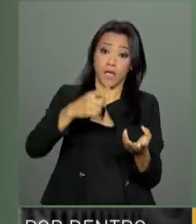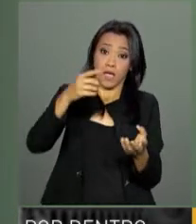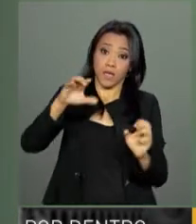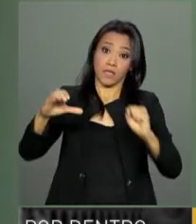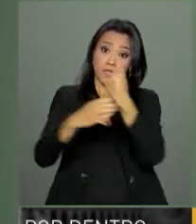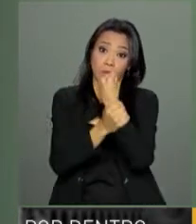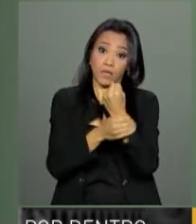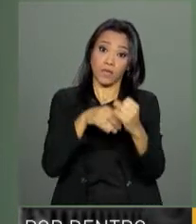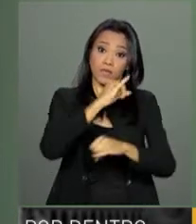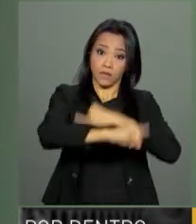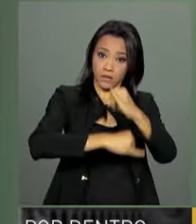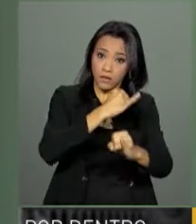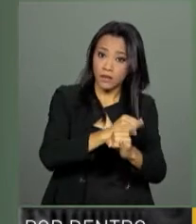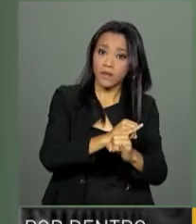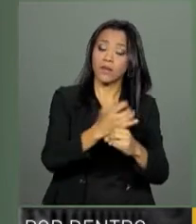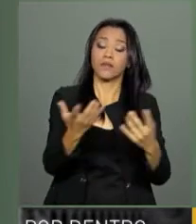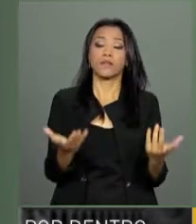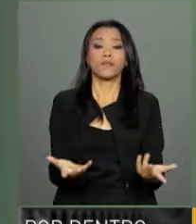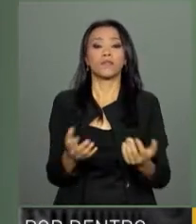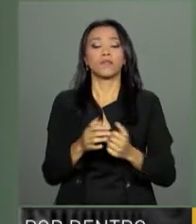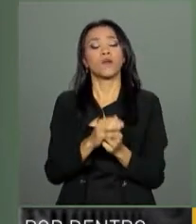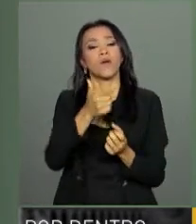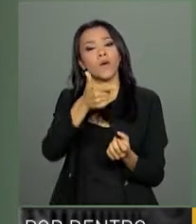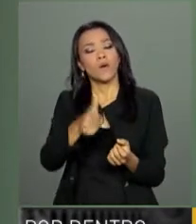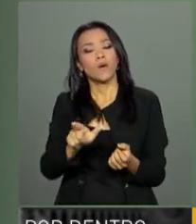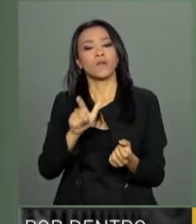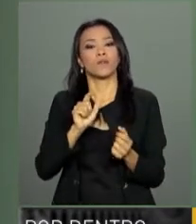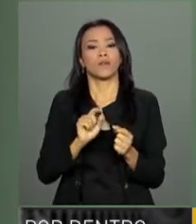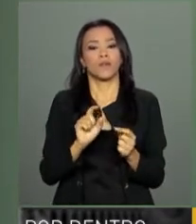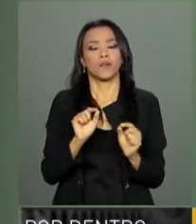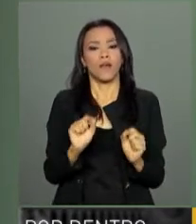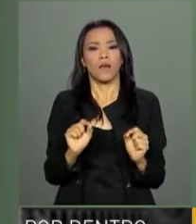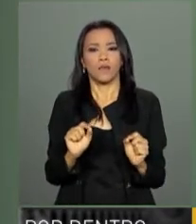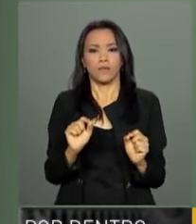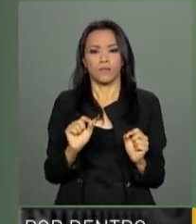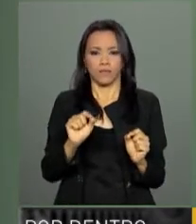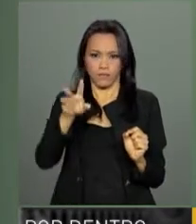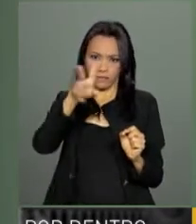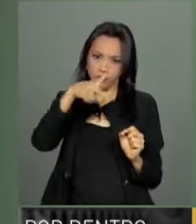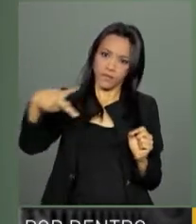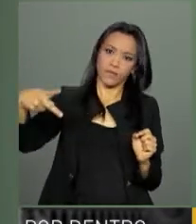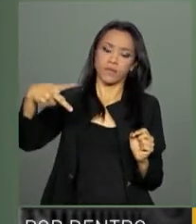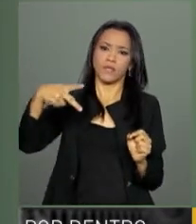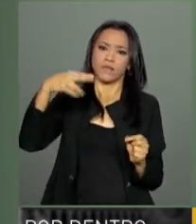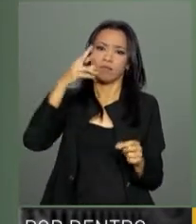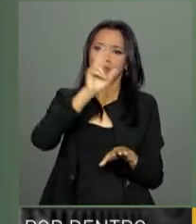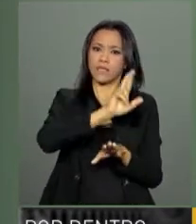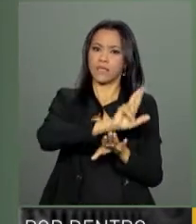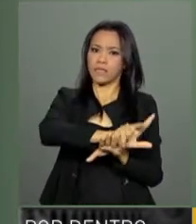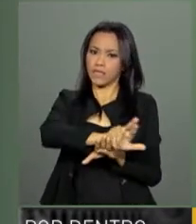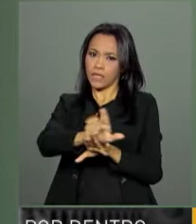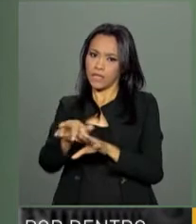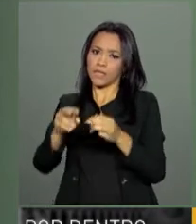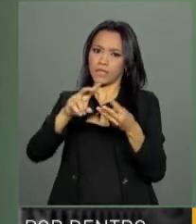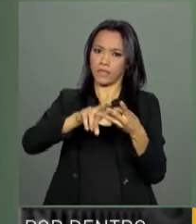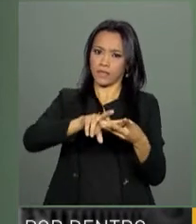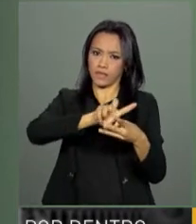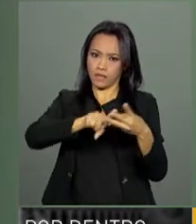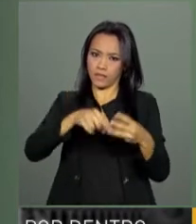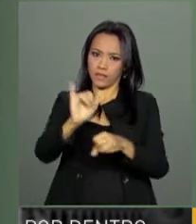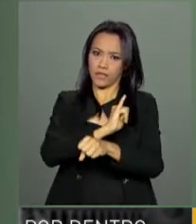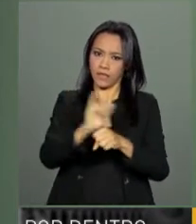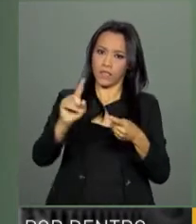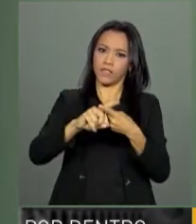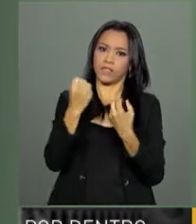cibernética, a condução e interface para a presidência da República das três áreas estratégicas da Estratégia Nacional de